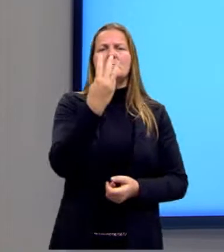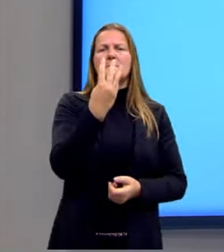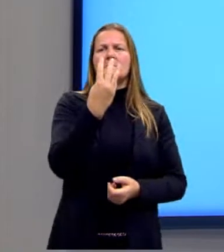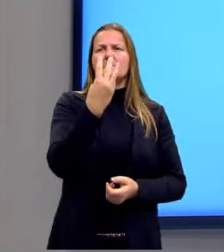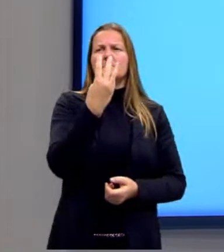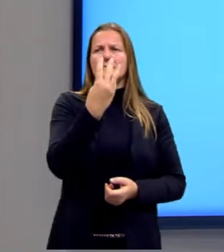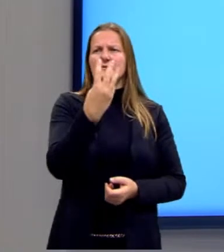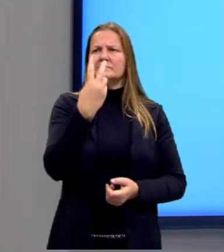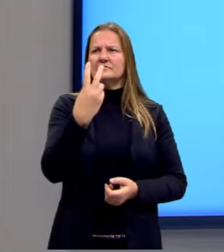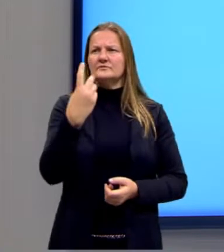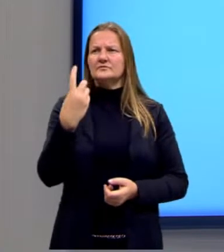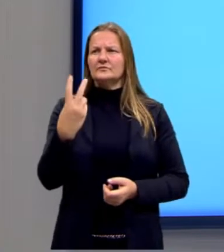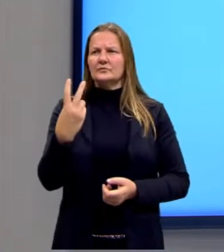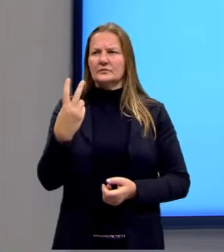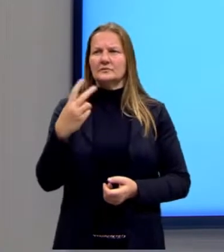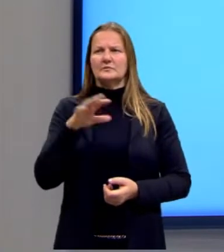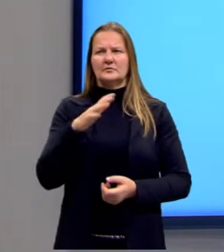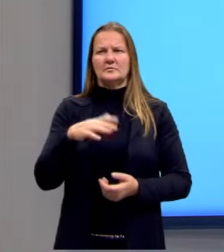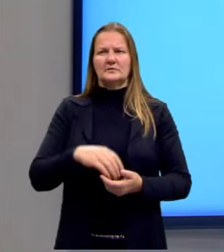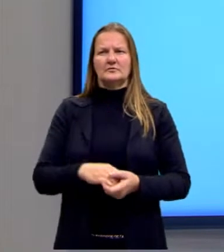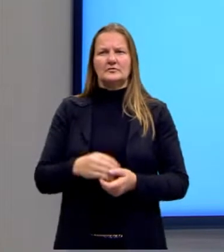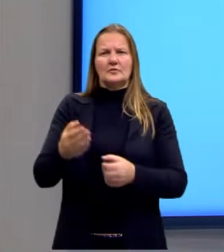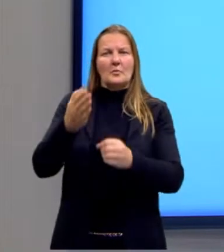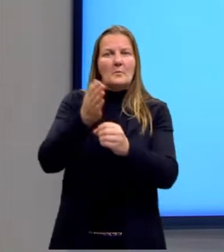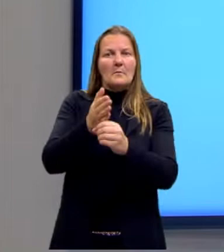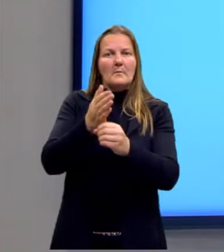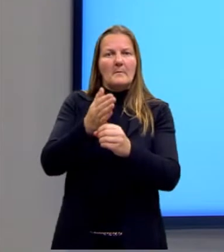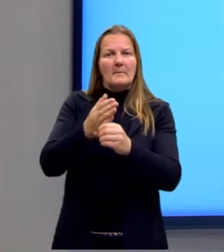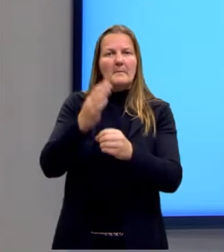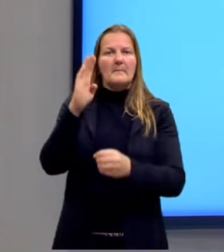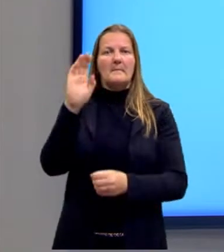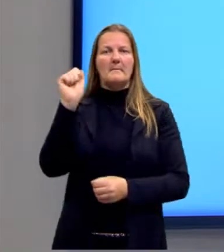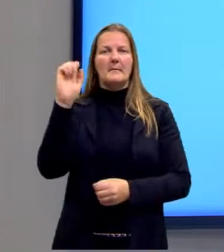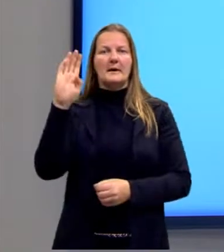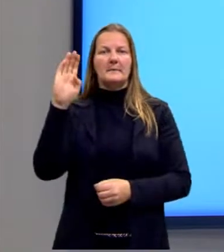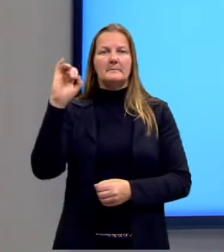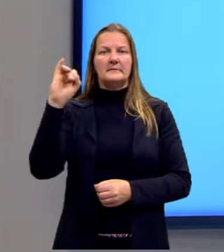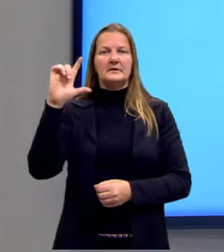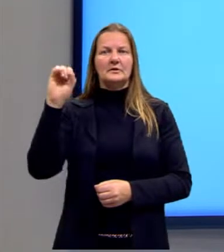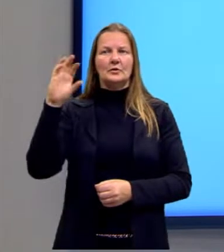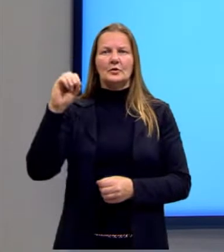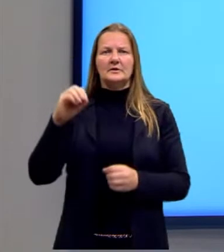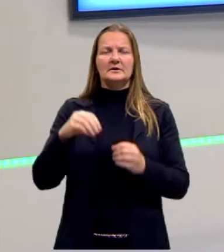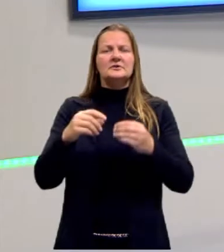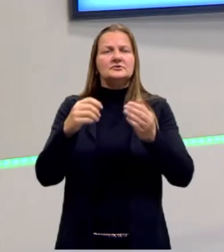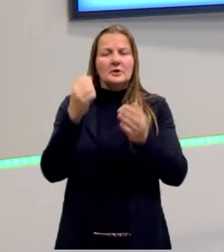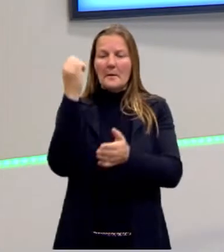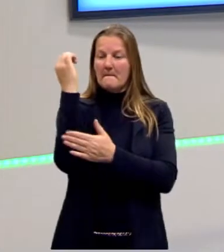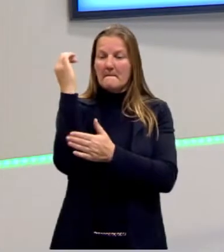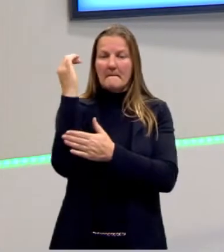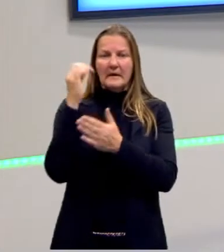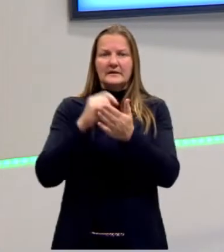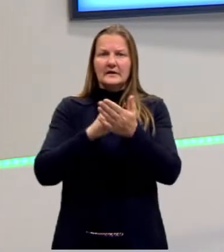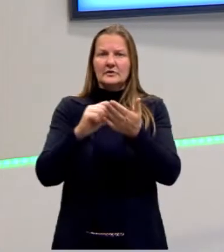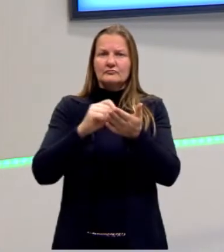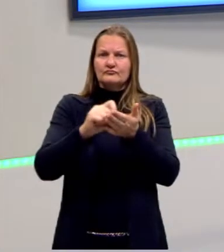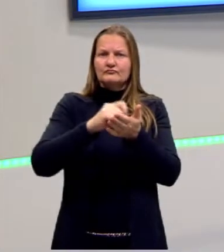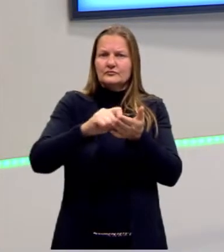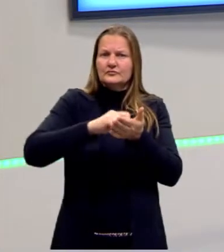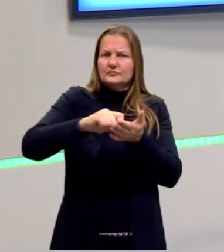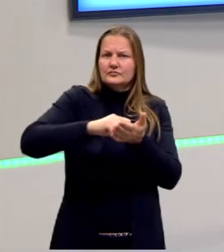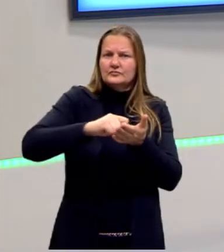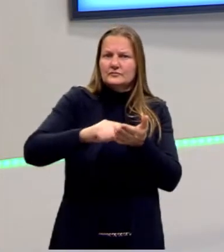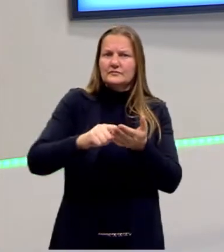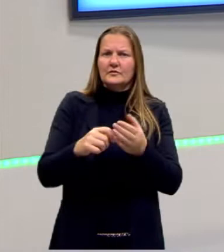Então a tábua ali que nós temos, ela é um instrumento ali onde eram feitas essas escrituras.